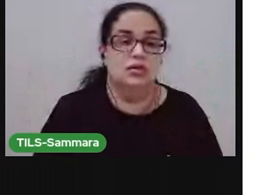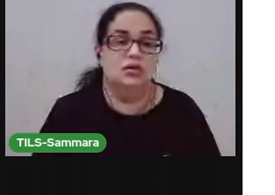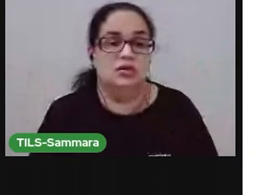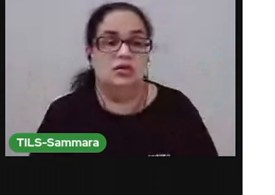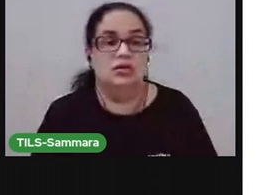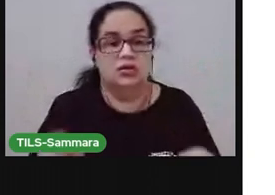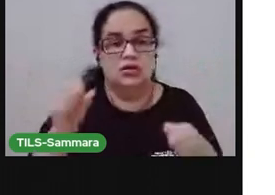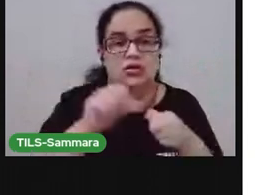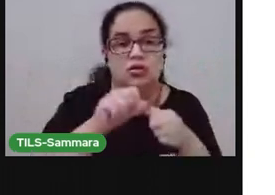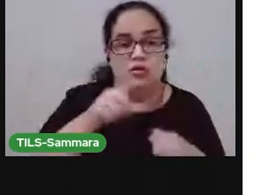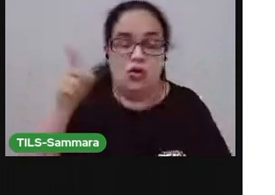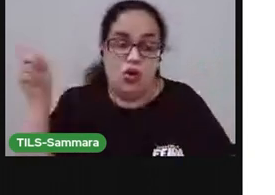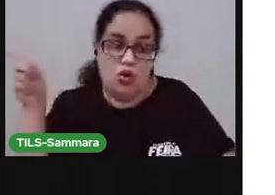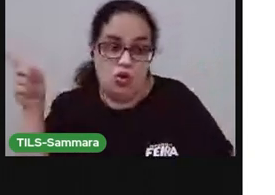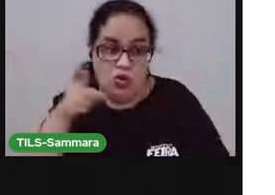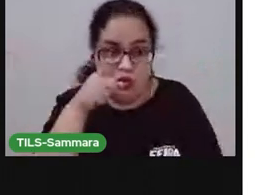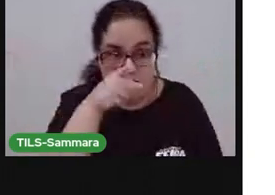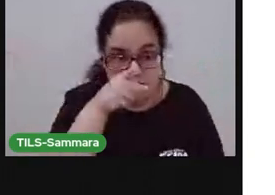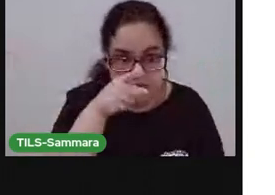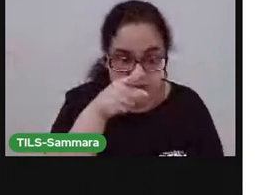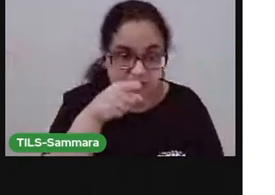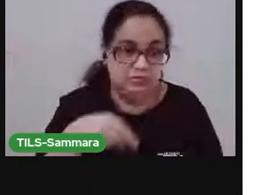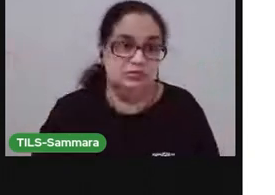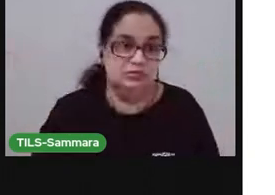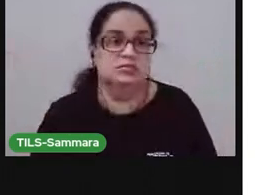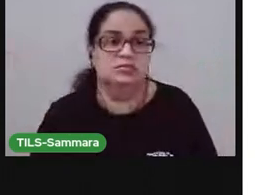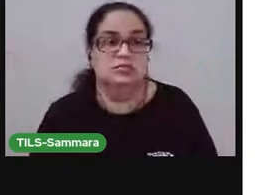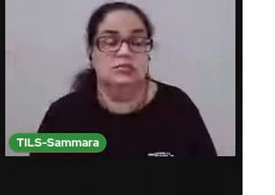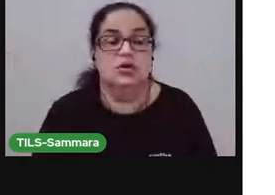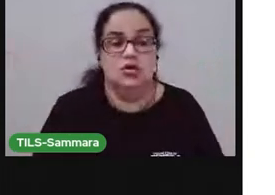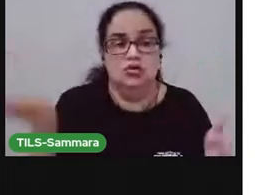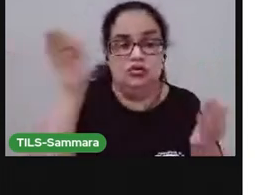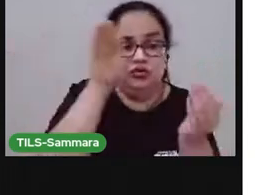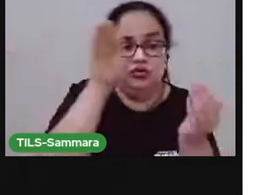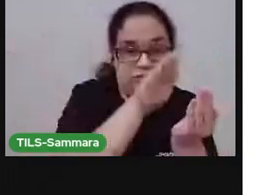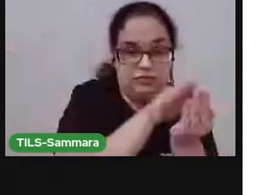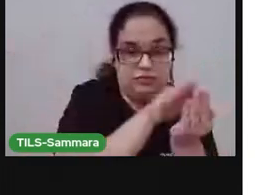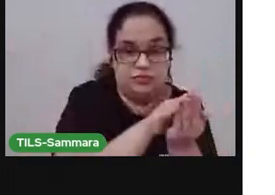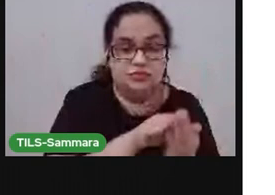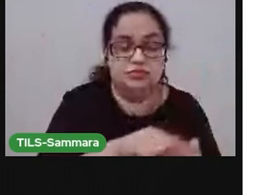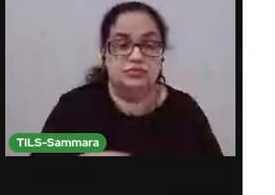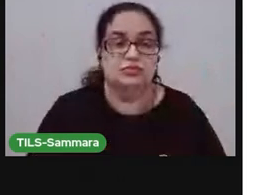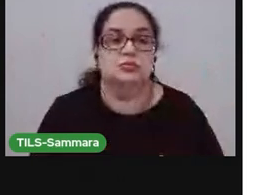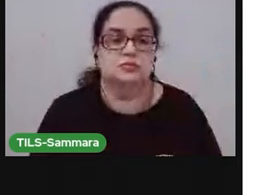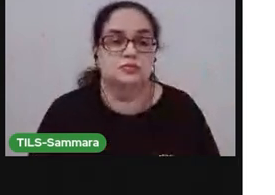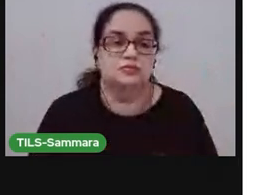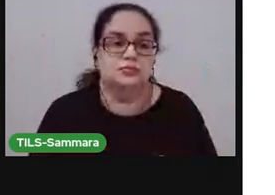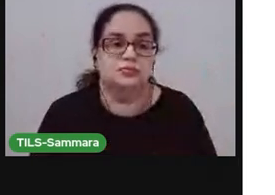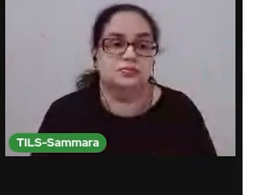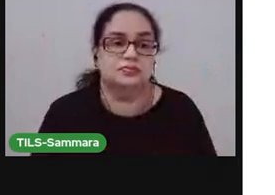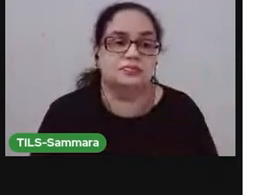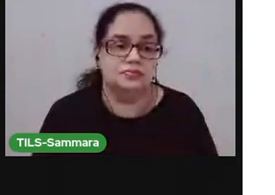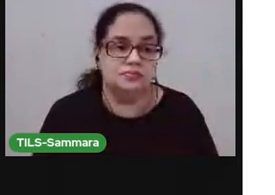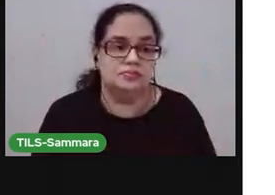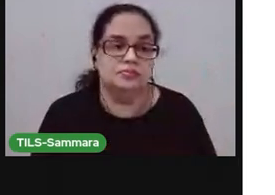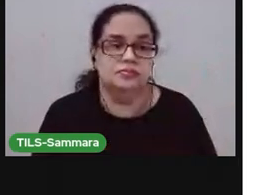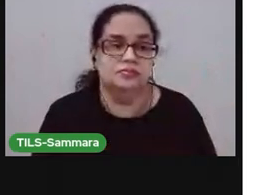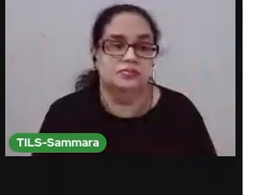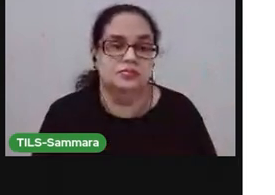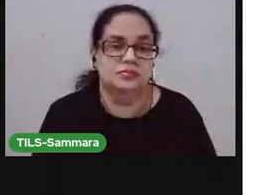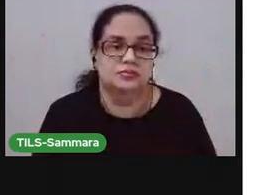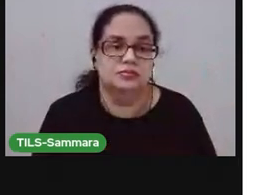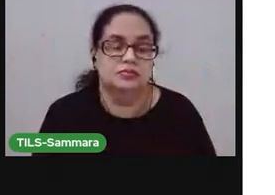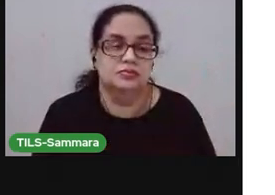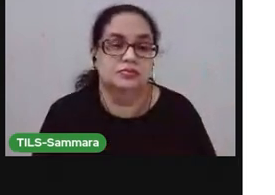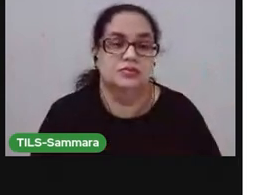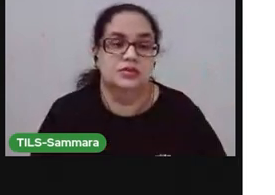se fazer assim, ó. A gente vai dobrar. Passa a mão aqui. Pra